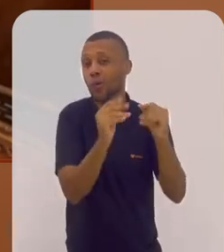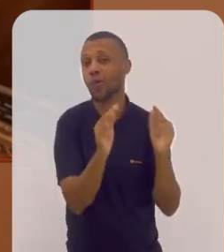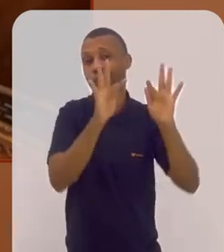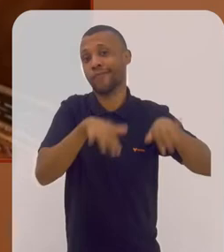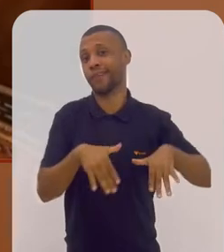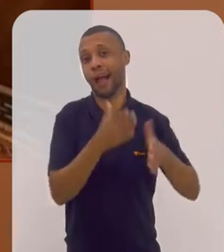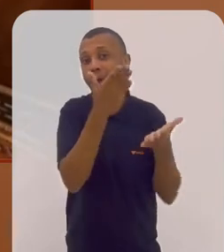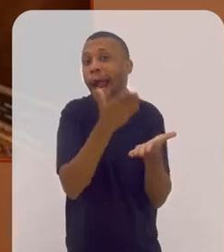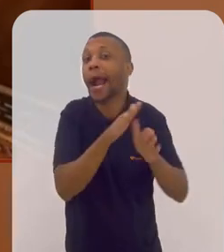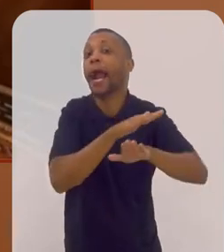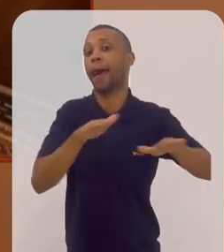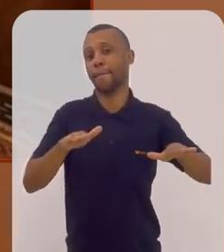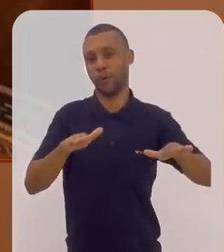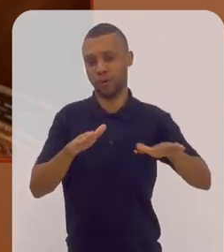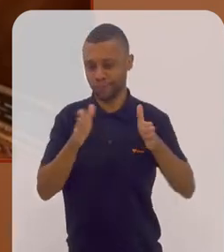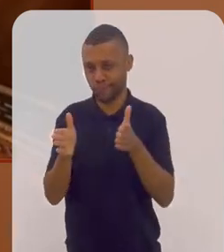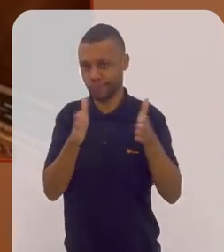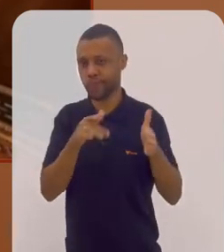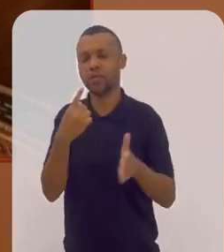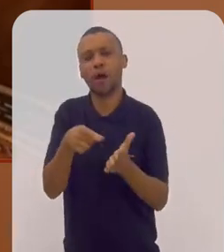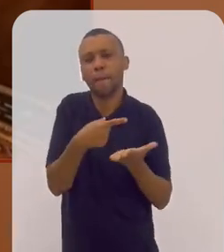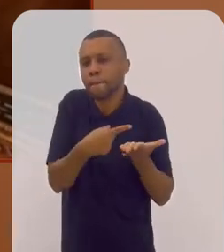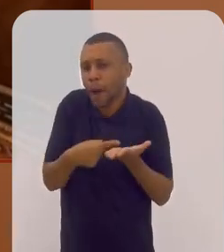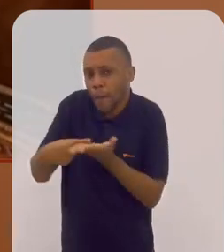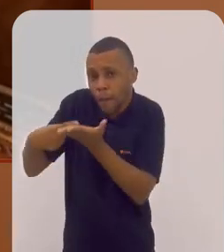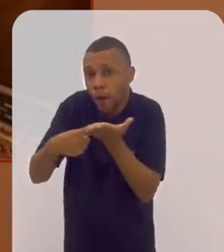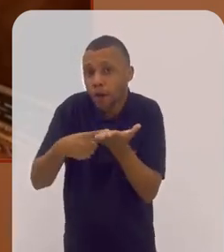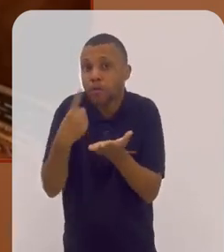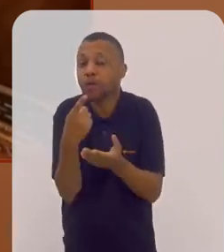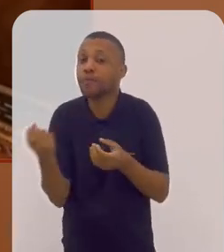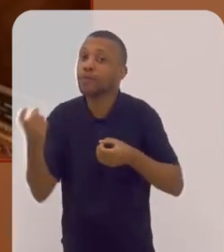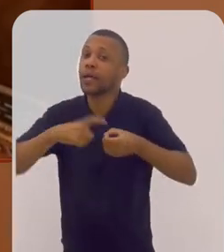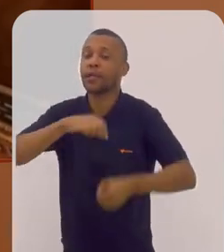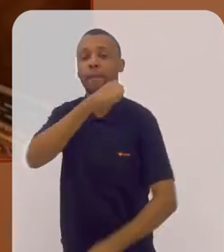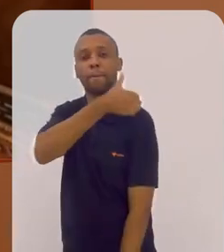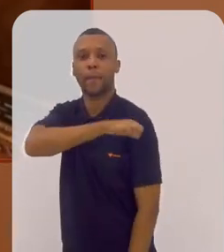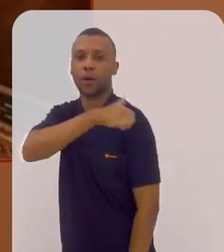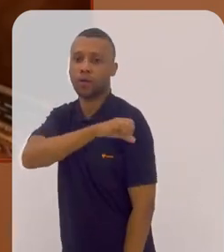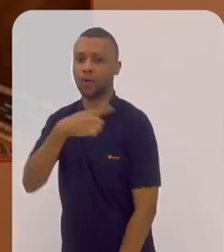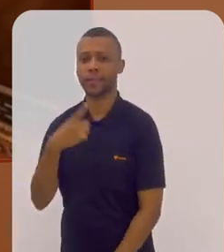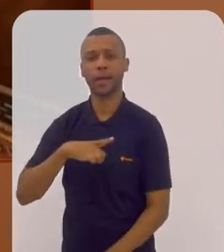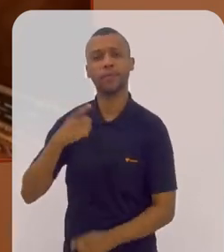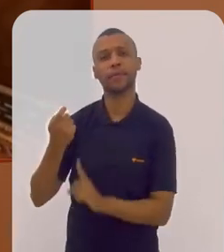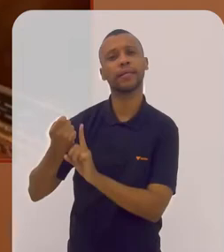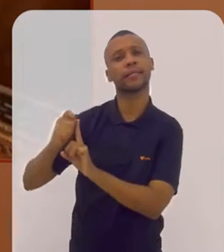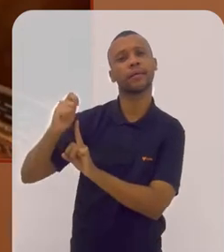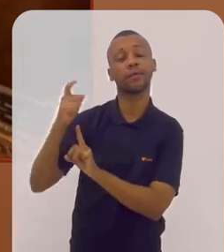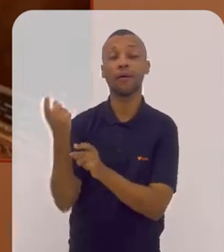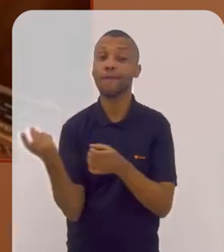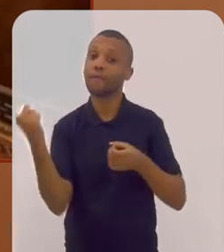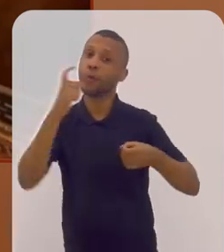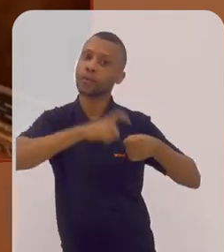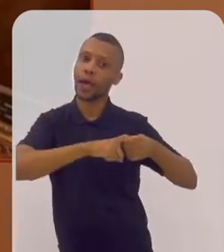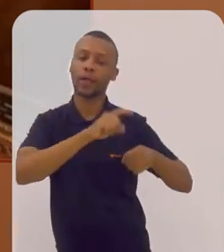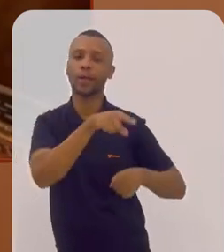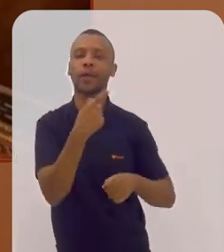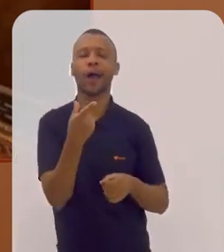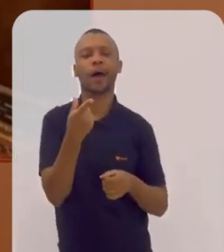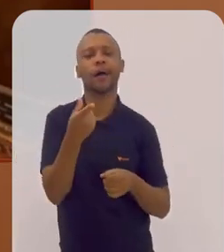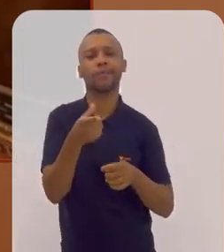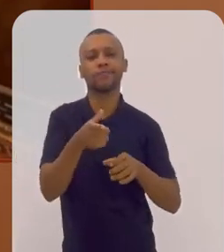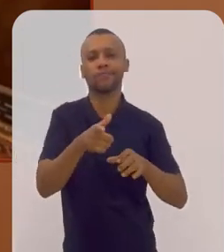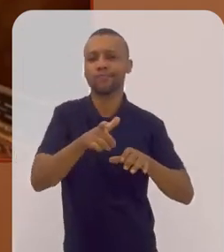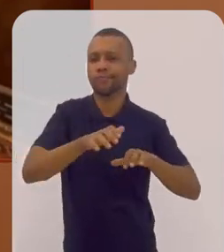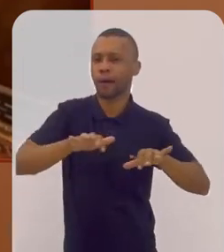que não existe mais, e combinamos que, quando voltássemos todos para o Rio, estávamos em Teresópolis, iríamos tocar aquelas